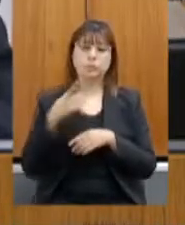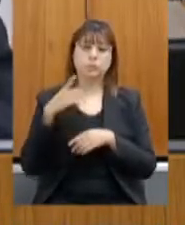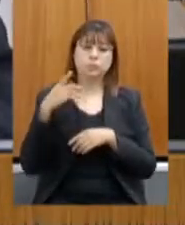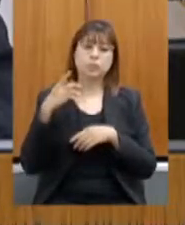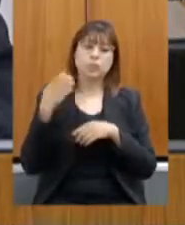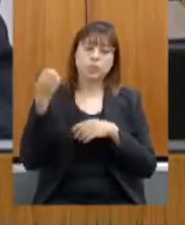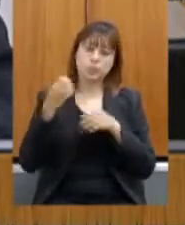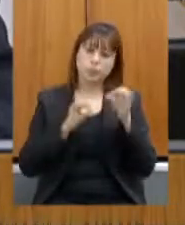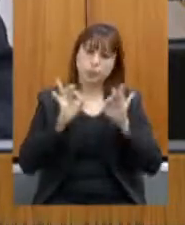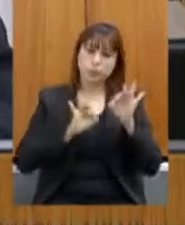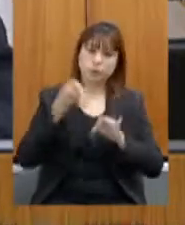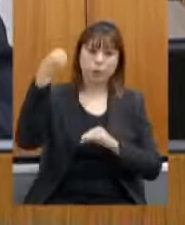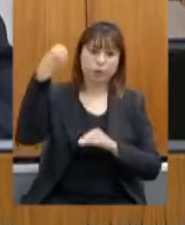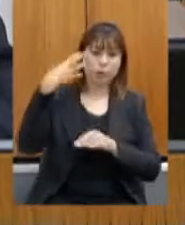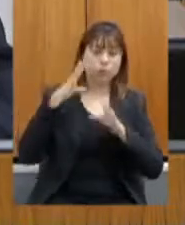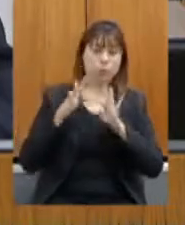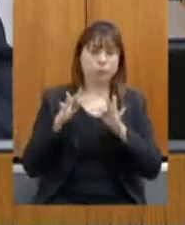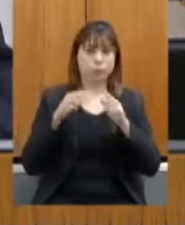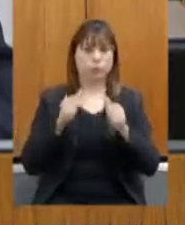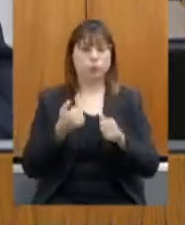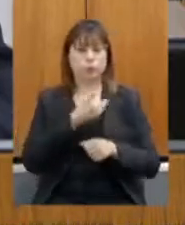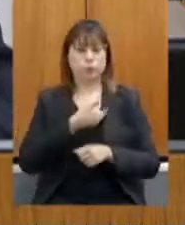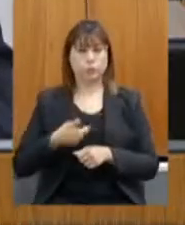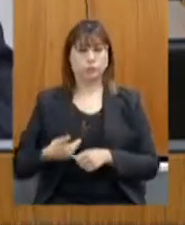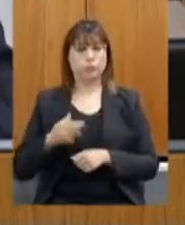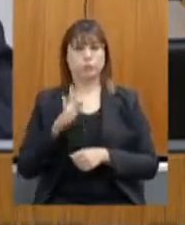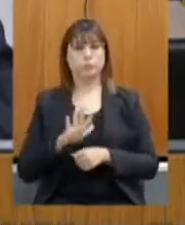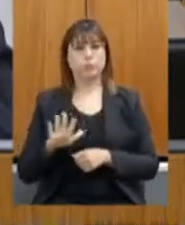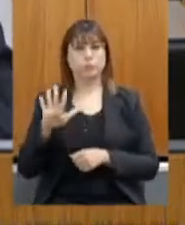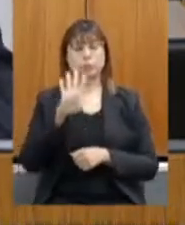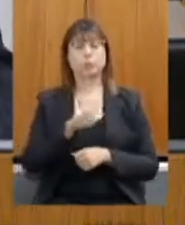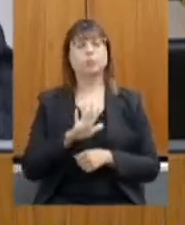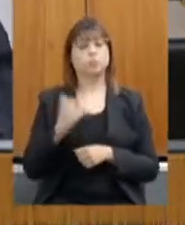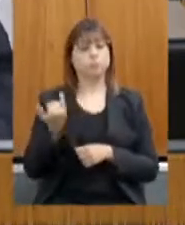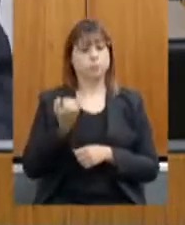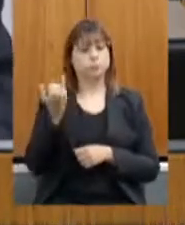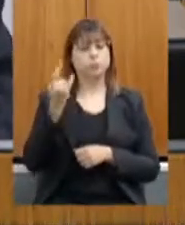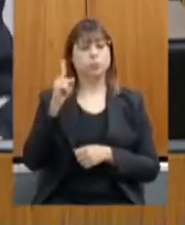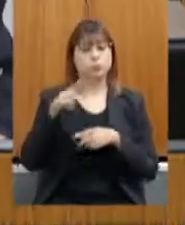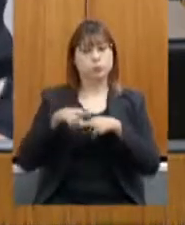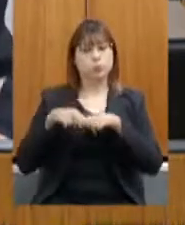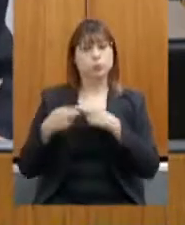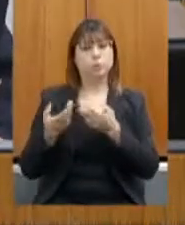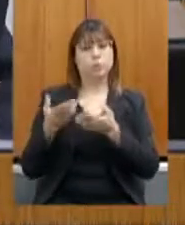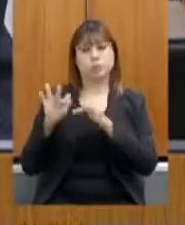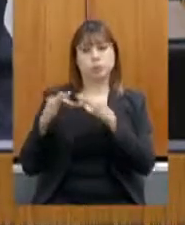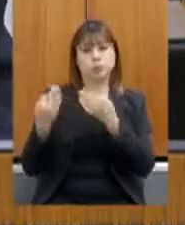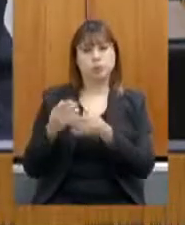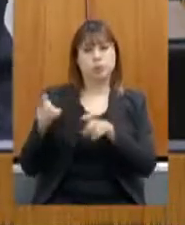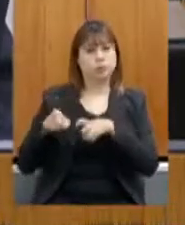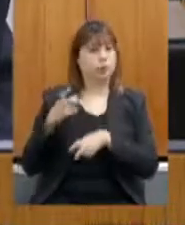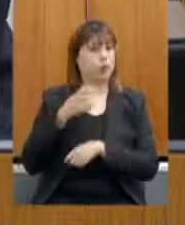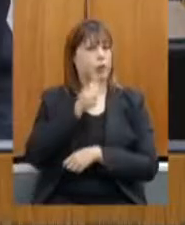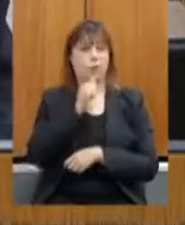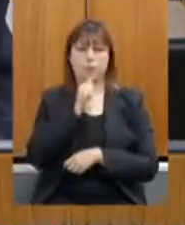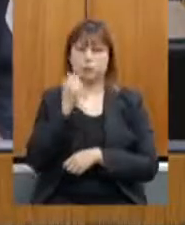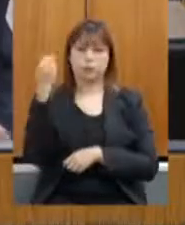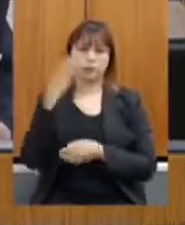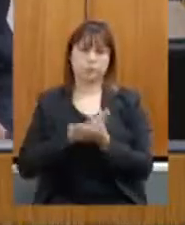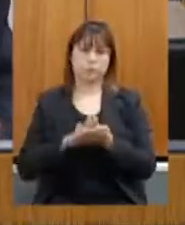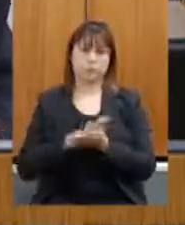para Todos do governo federal face ao significativo número de famílias rurais ainda não atendidas